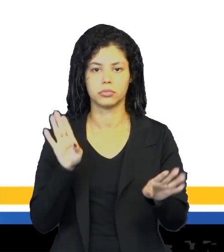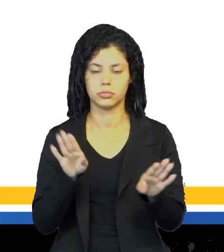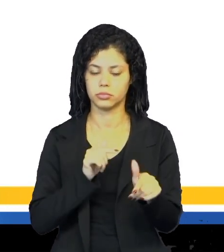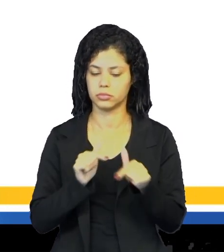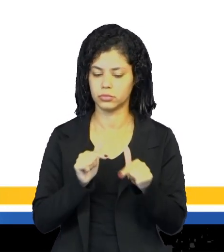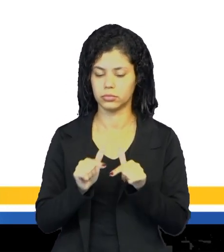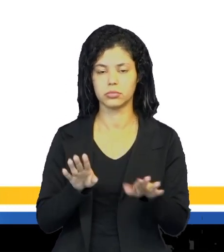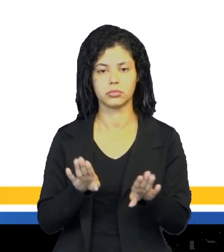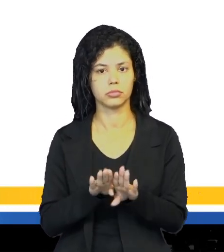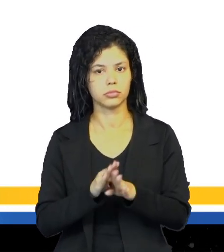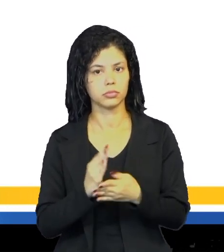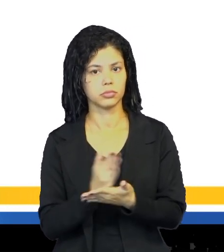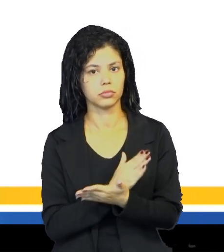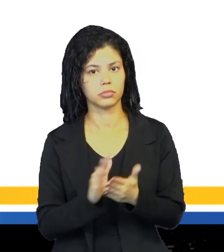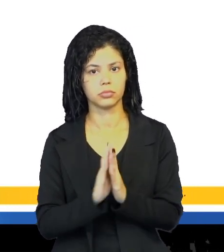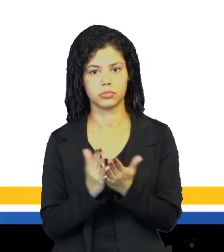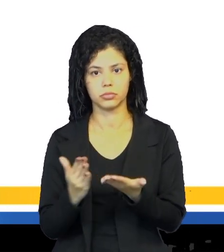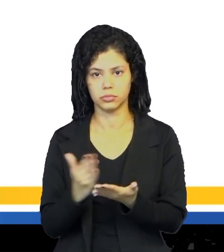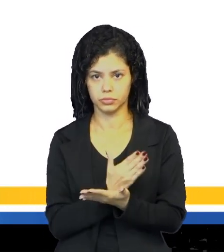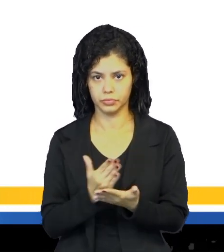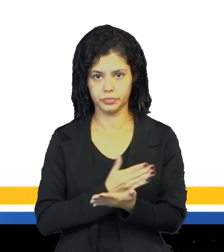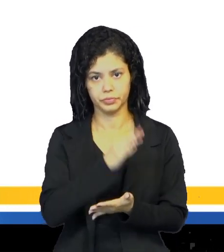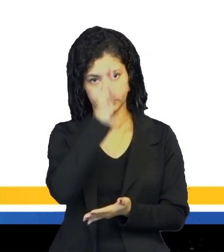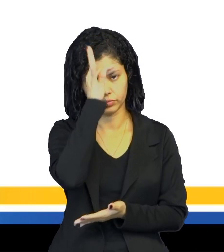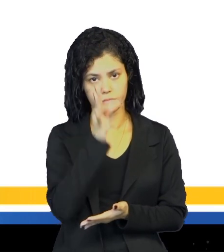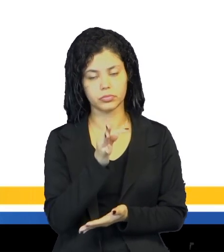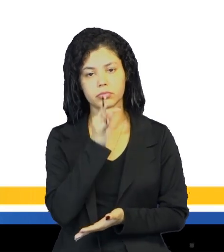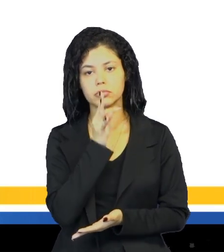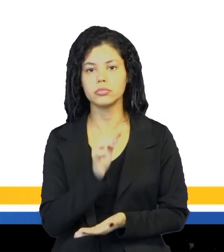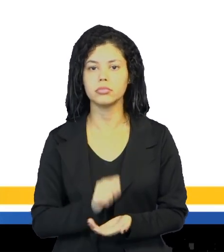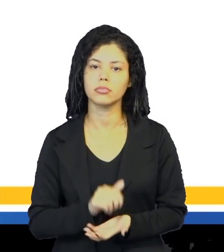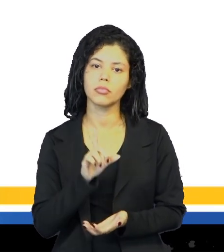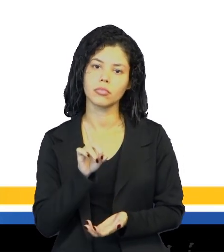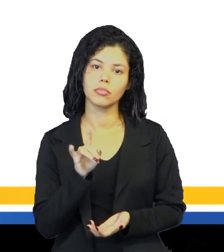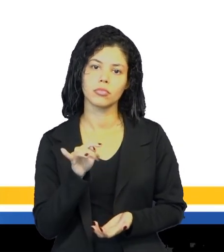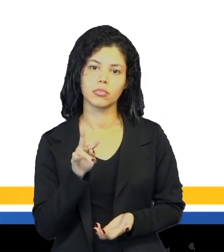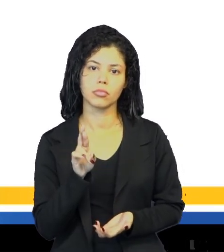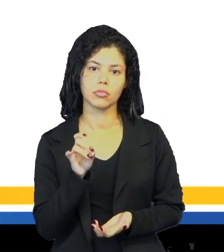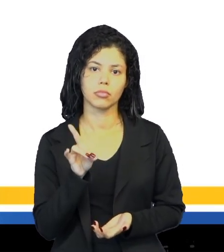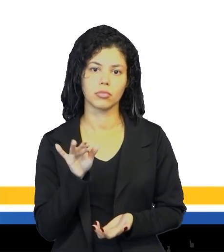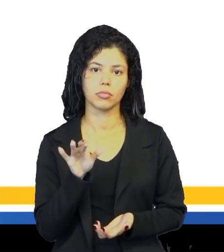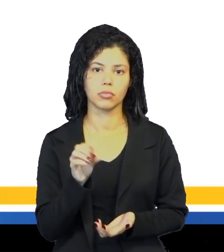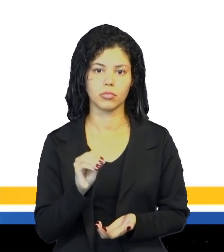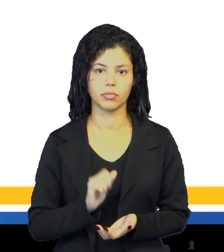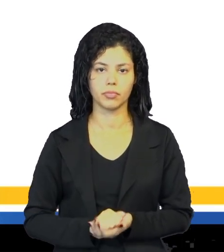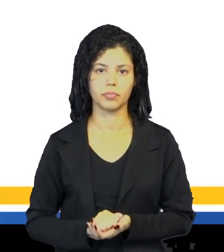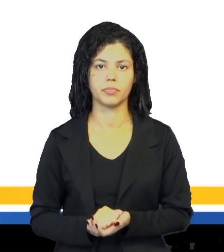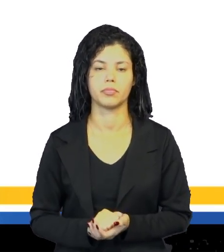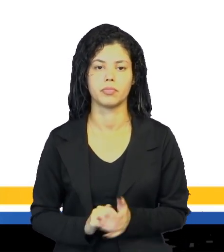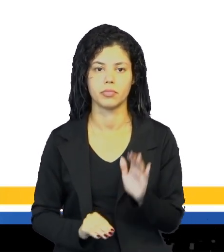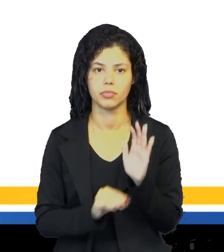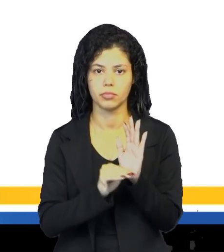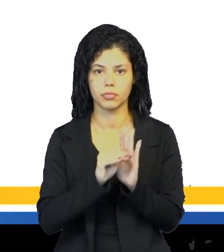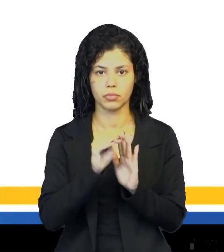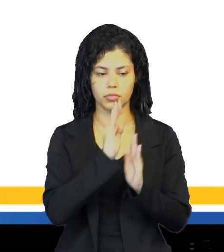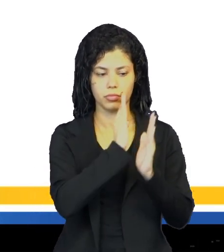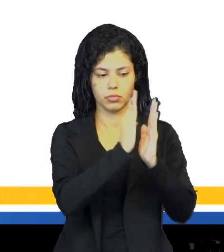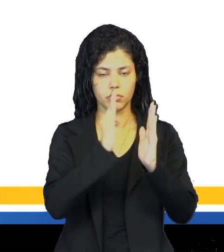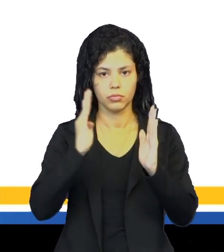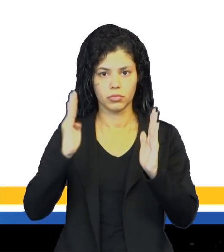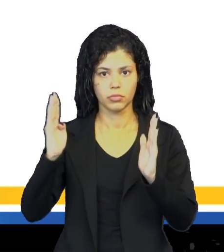base em alguns livros da biblioteca, né. Os tradicionais livros didáticos, eles ficam aí em da biblioteca.